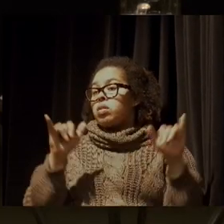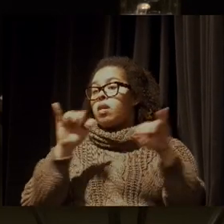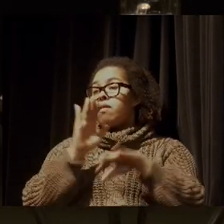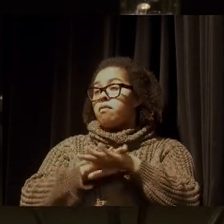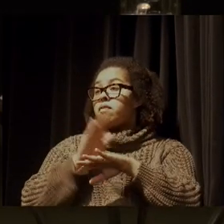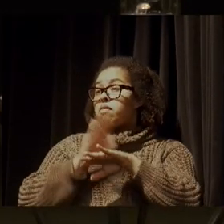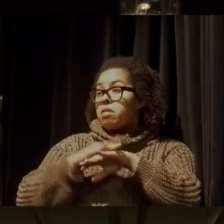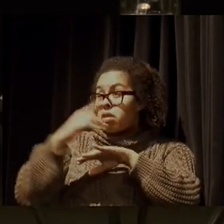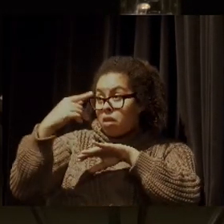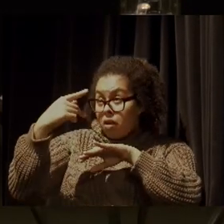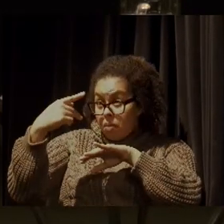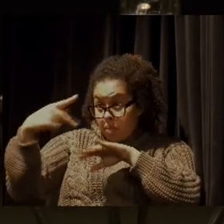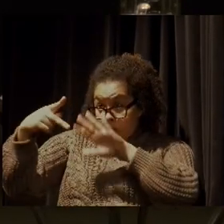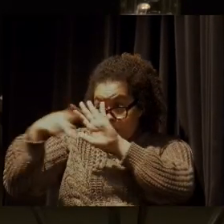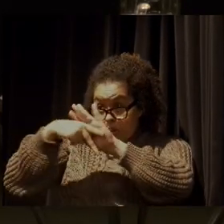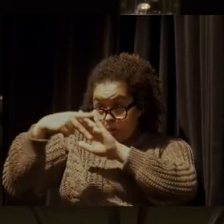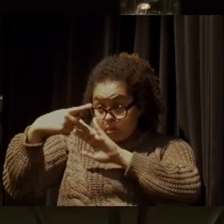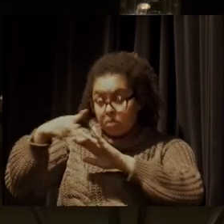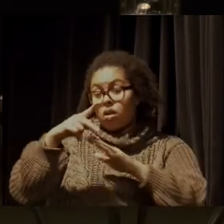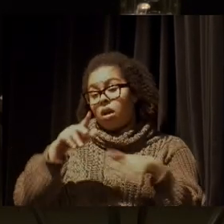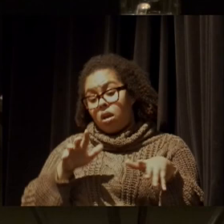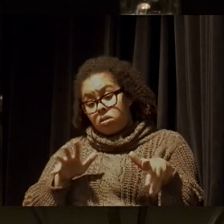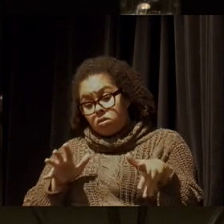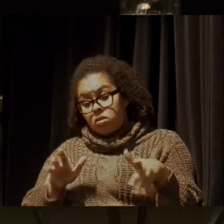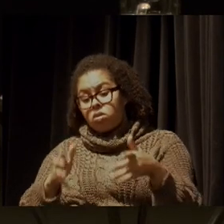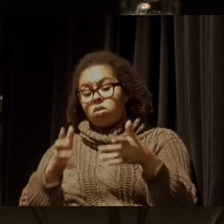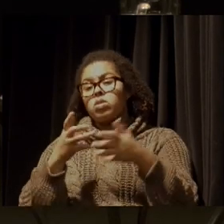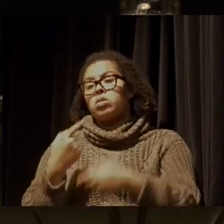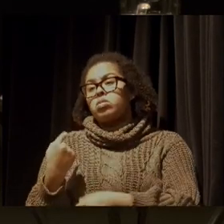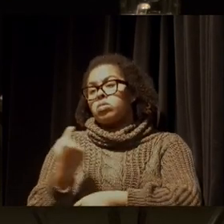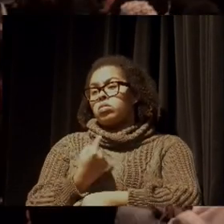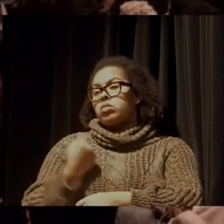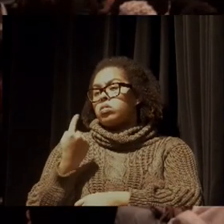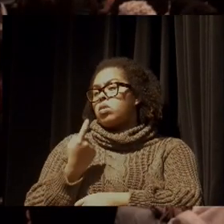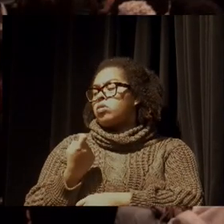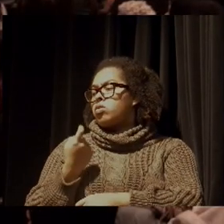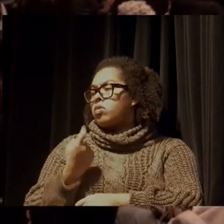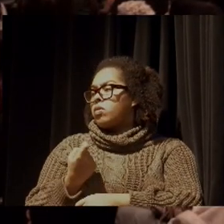você mesmo, talvez incentivando um individualismo?